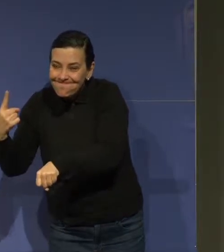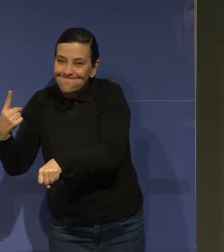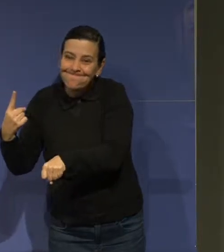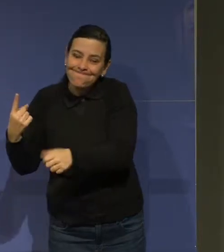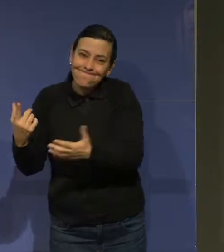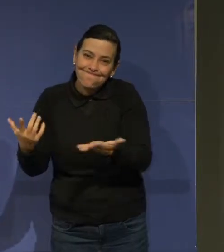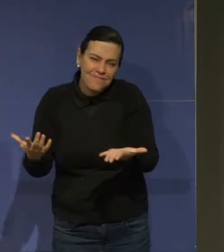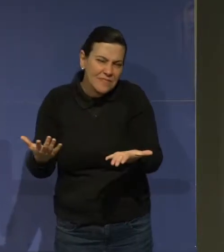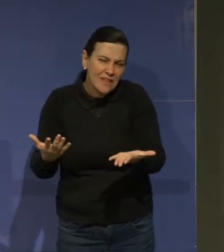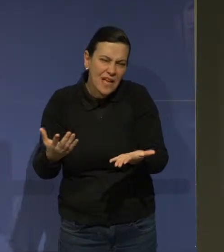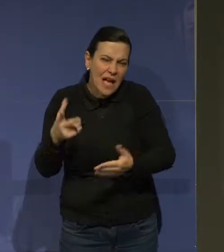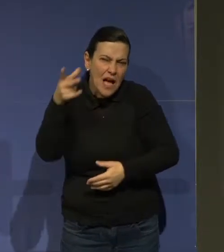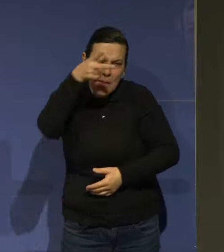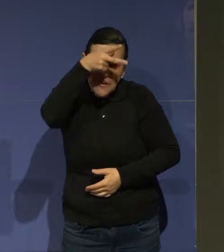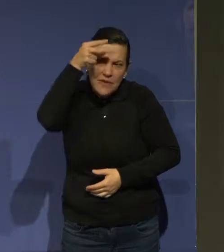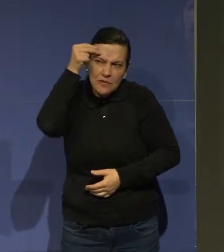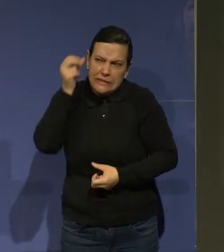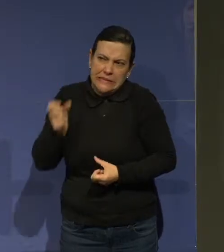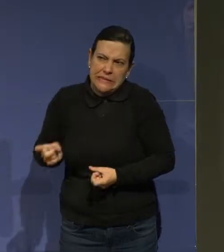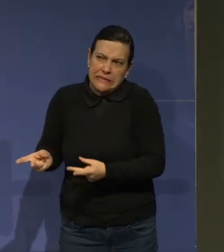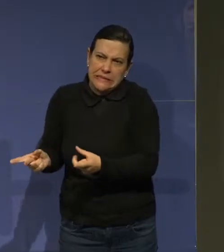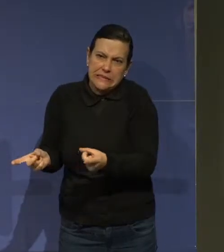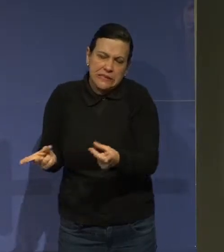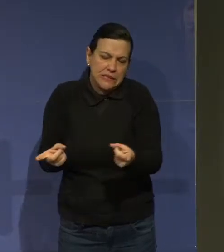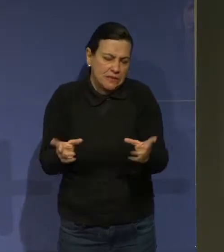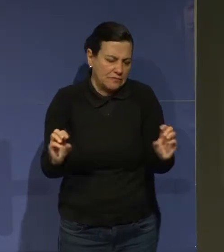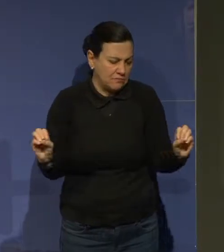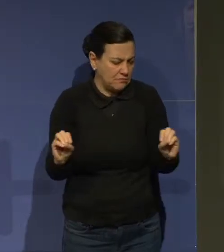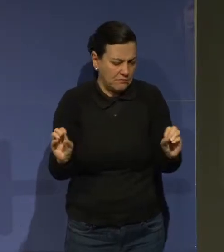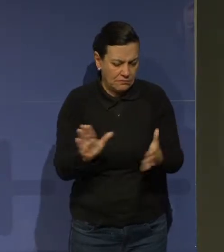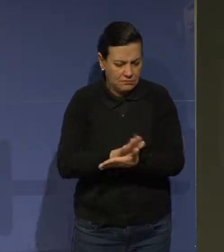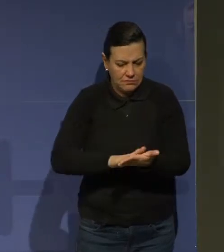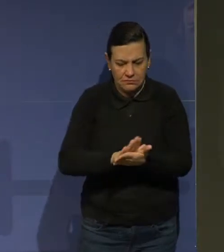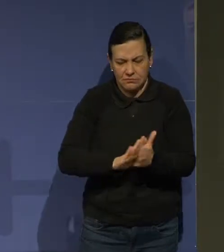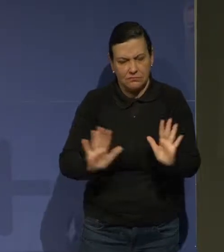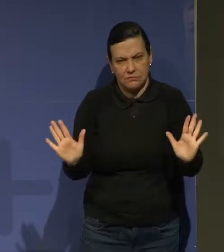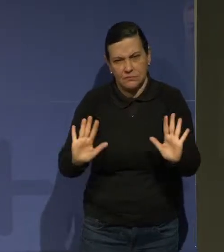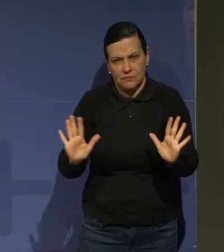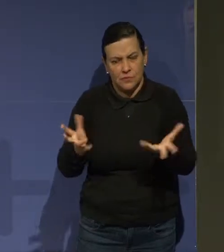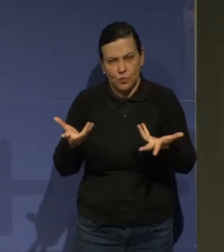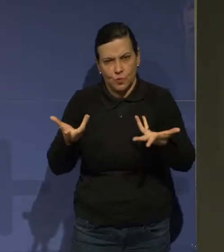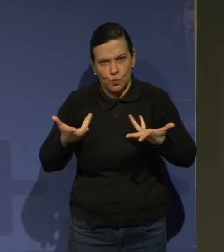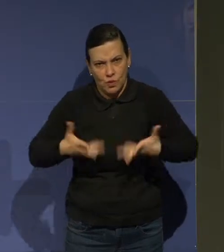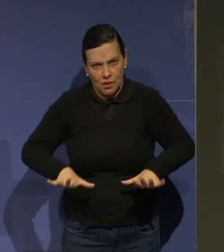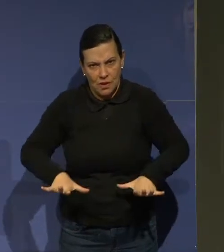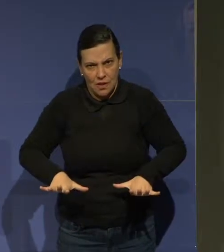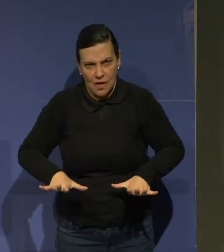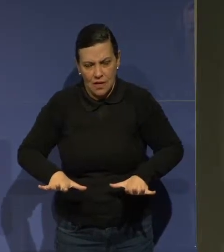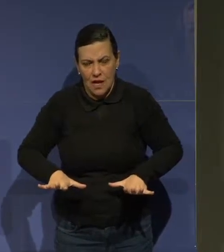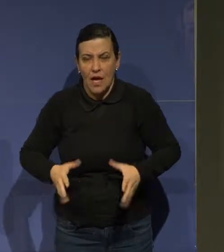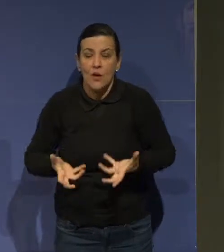coisas. Então, gente está pena para